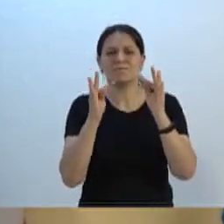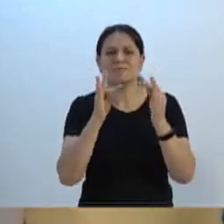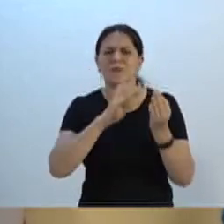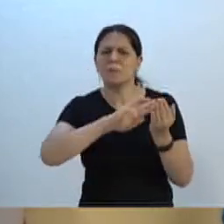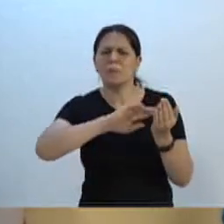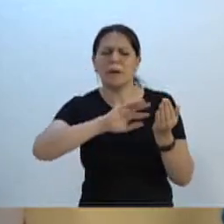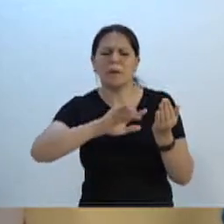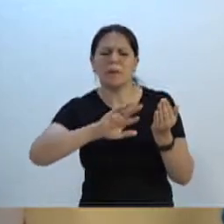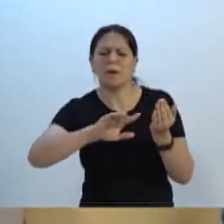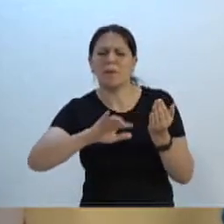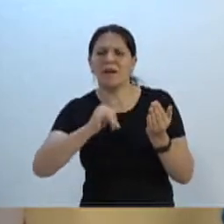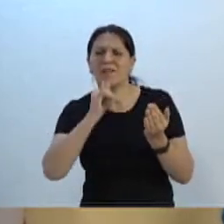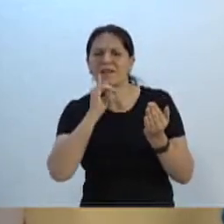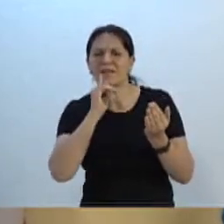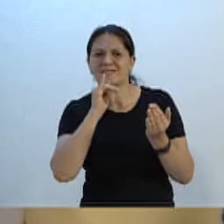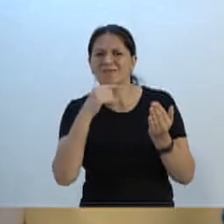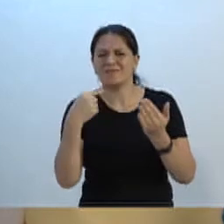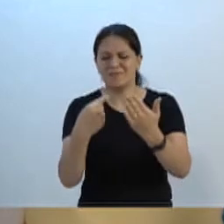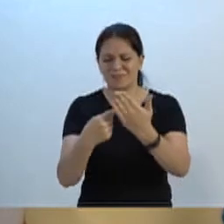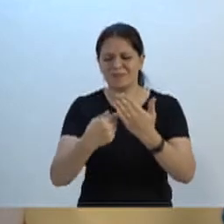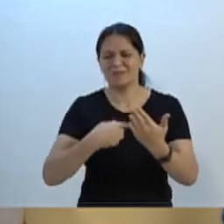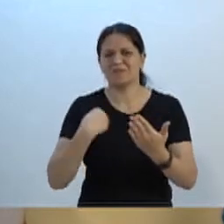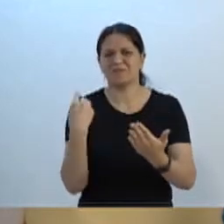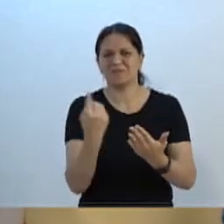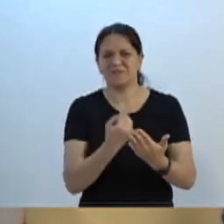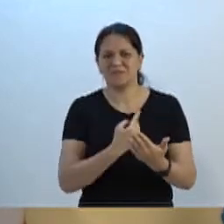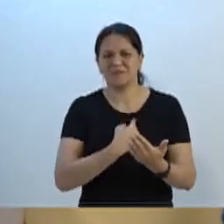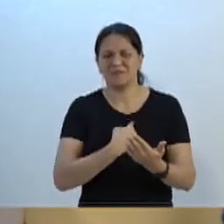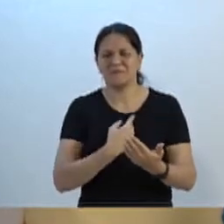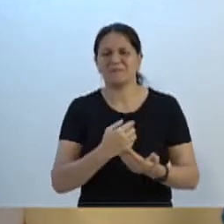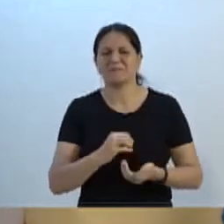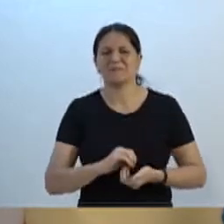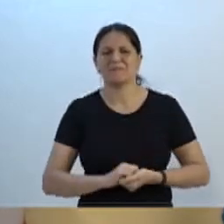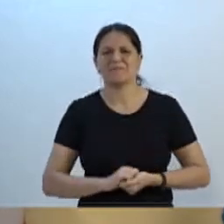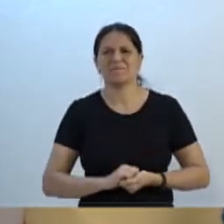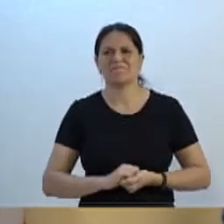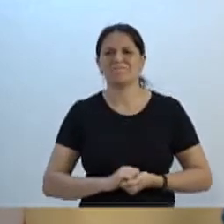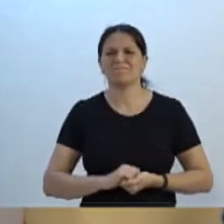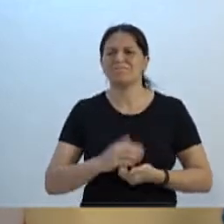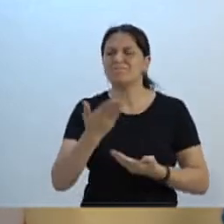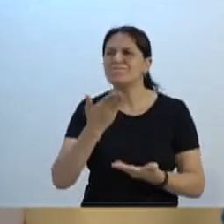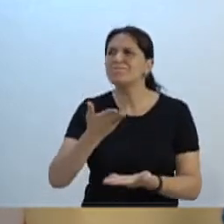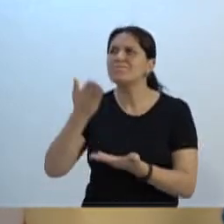a nos conduzir. vai com Deus